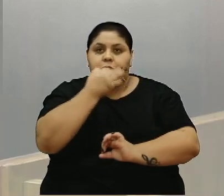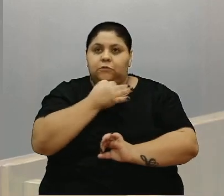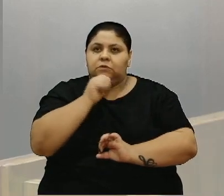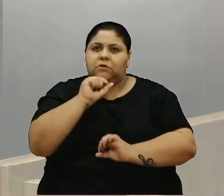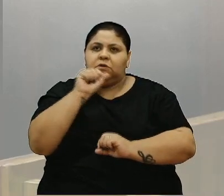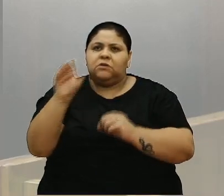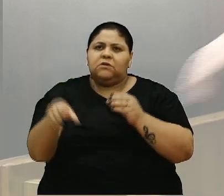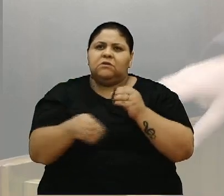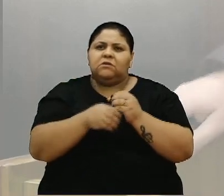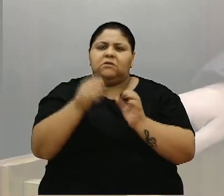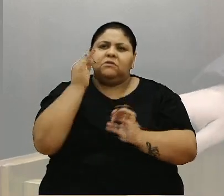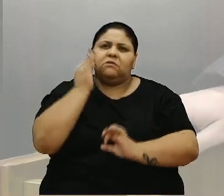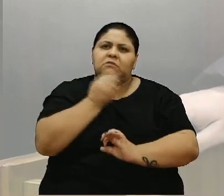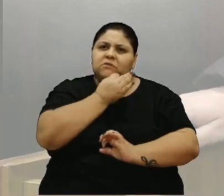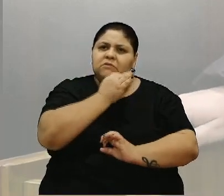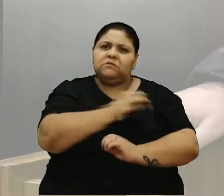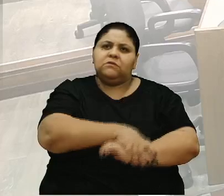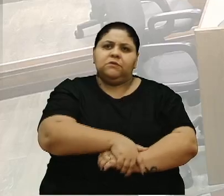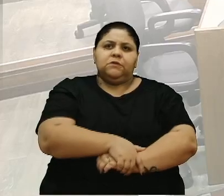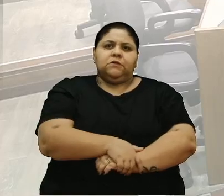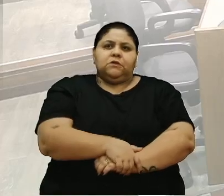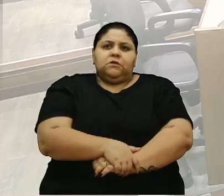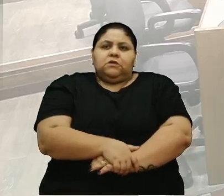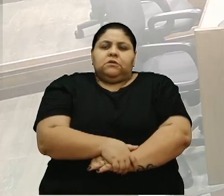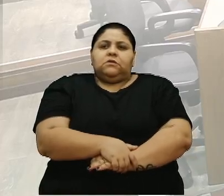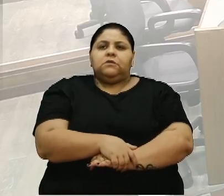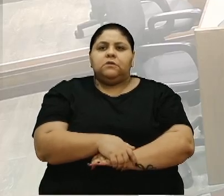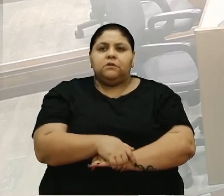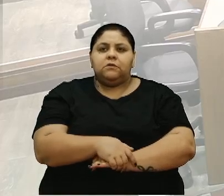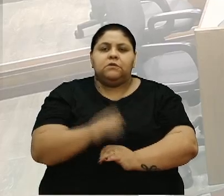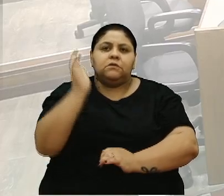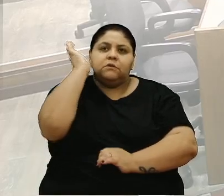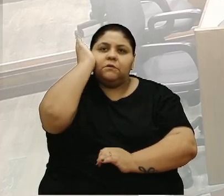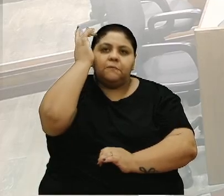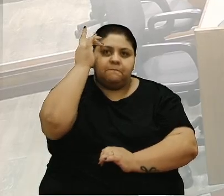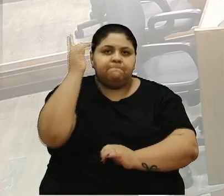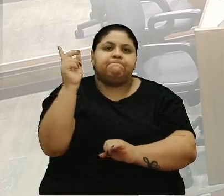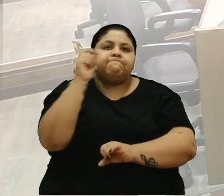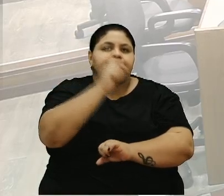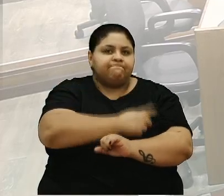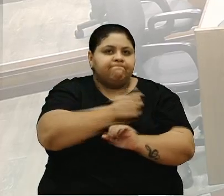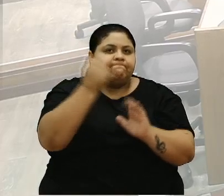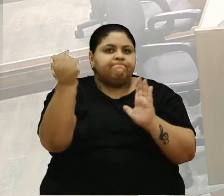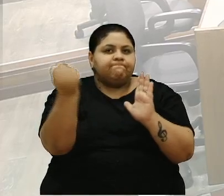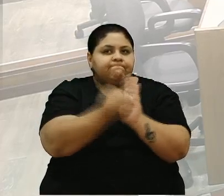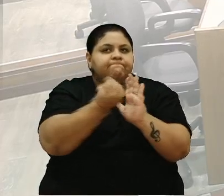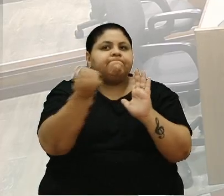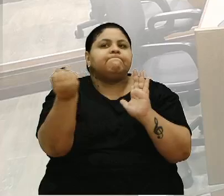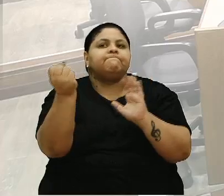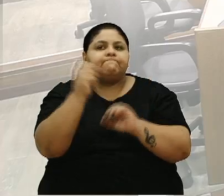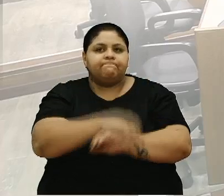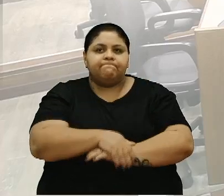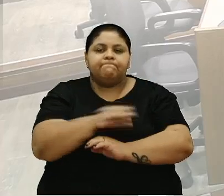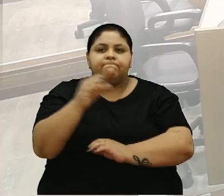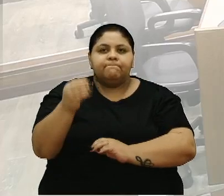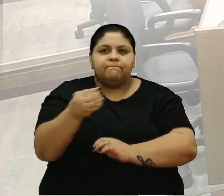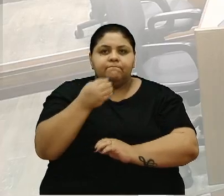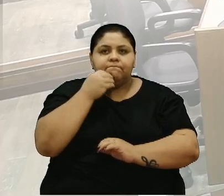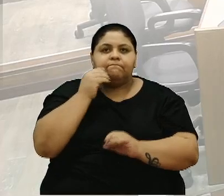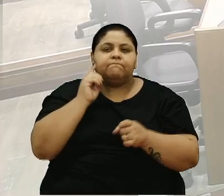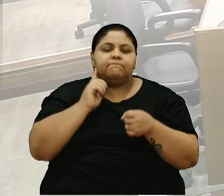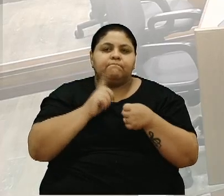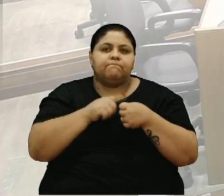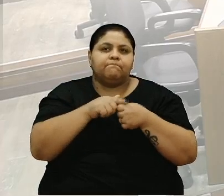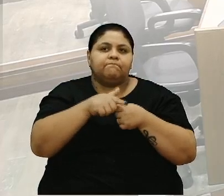pediu para a vereadora Tati e depois a vereadora Cadore? Felipe, realmente um dia histórico e certamente o município